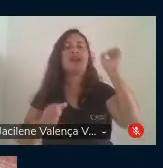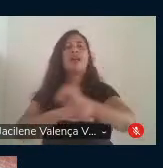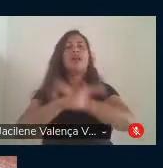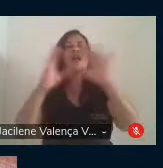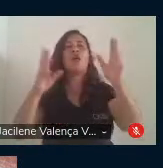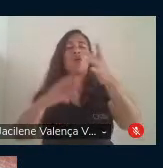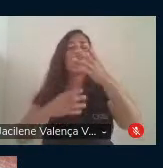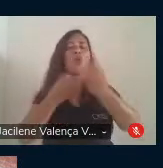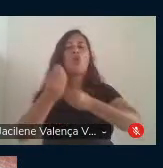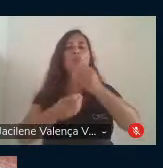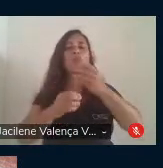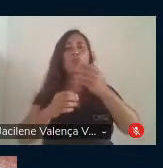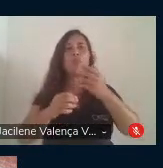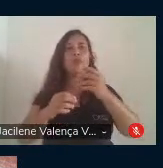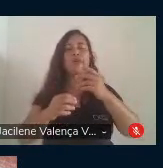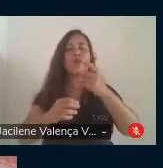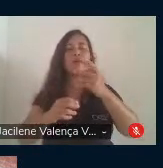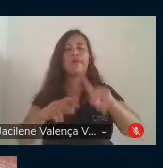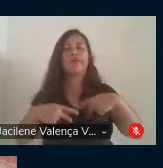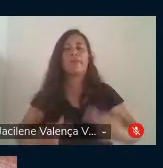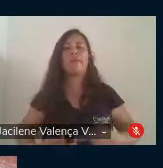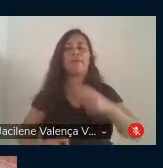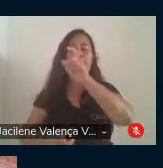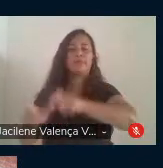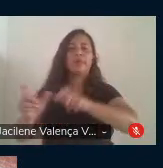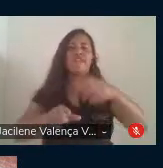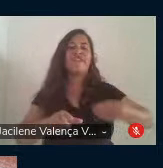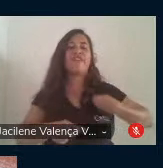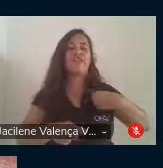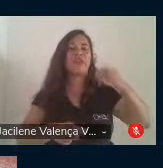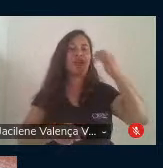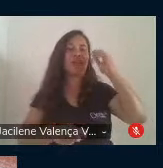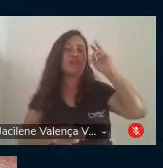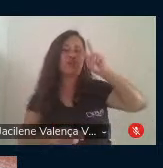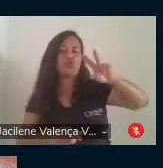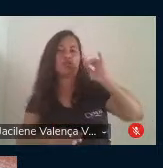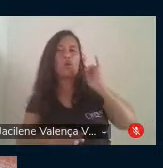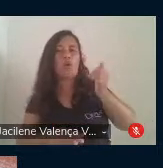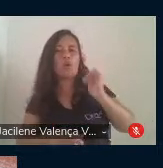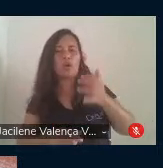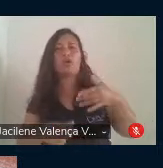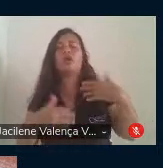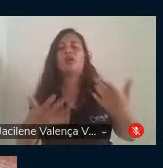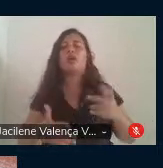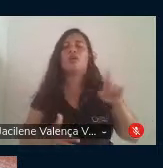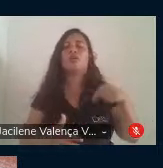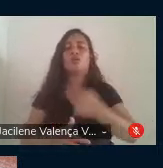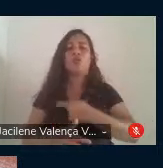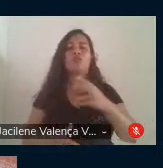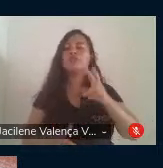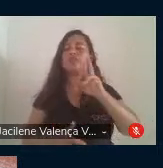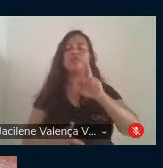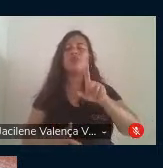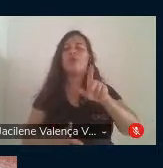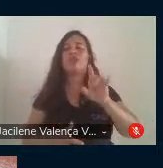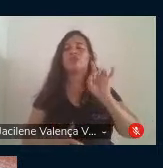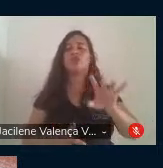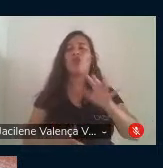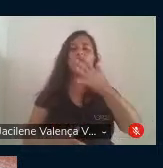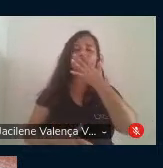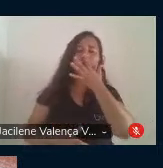históricos que mais do que viver essa história estão construindo essa história. Não somos meros espectadores. então,